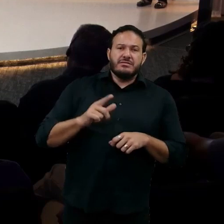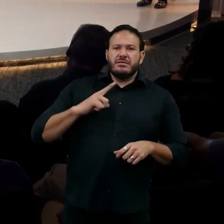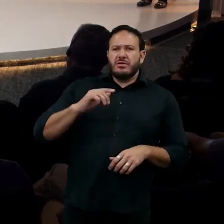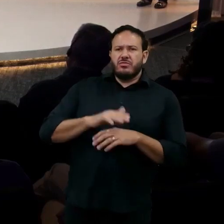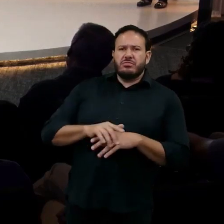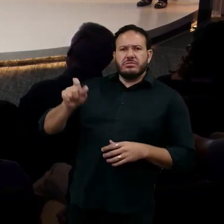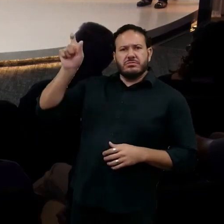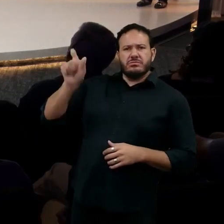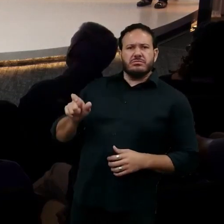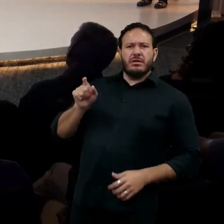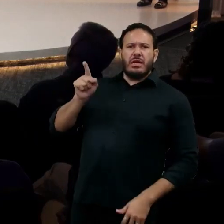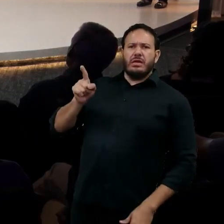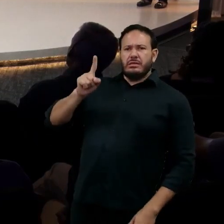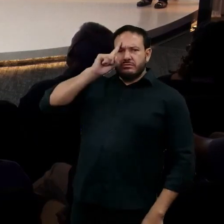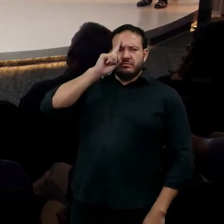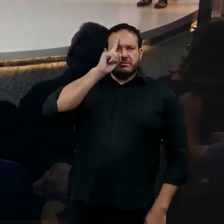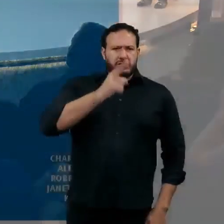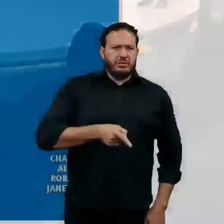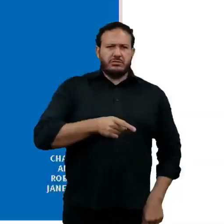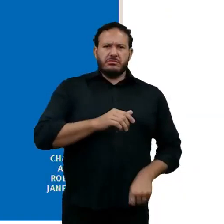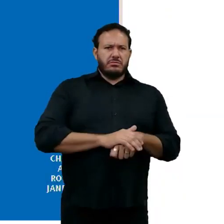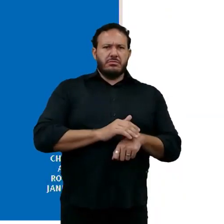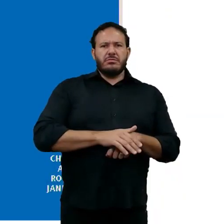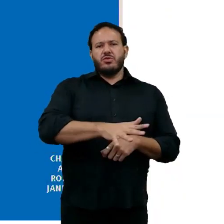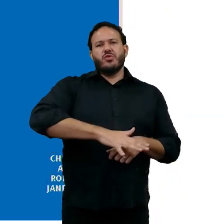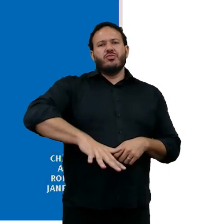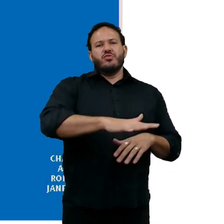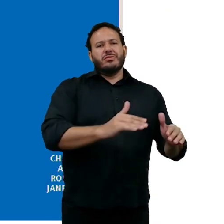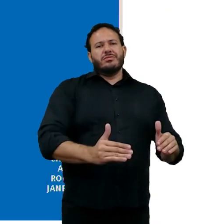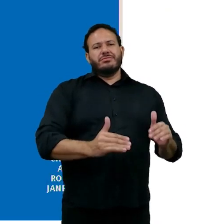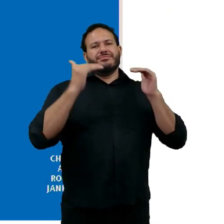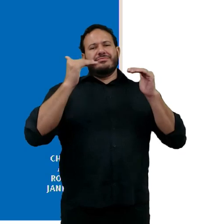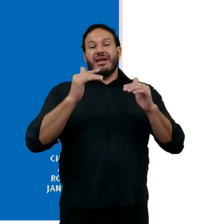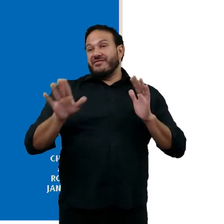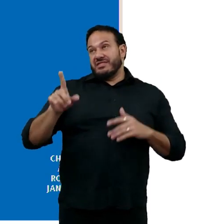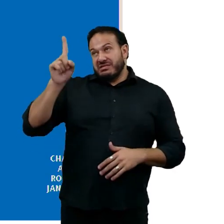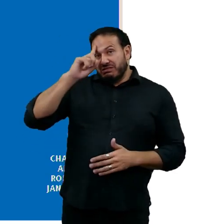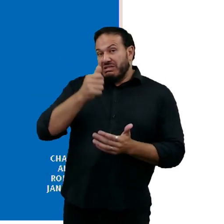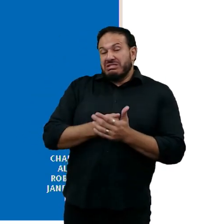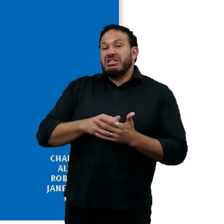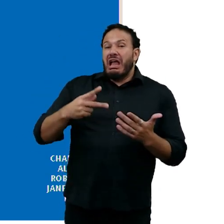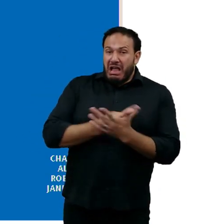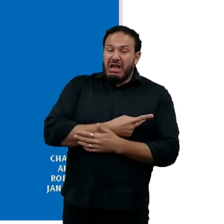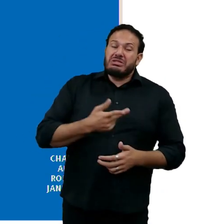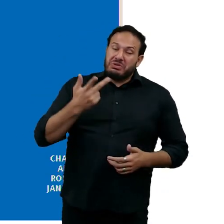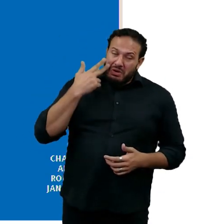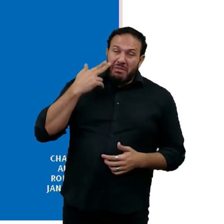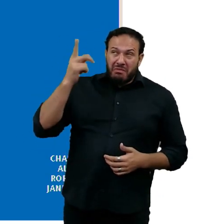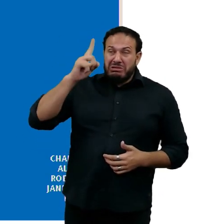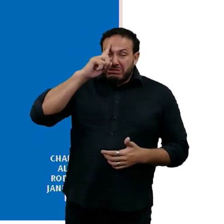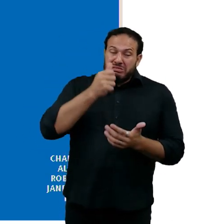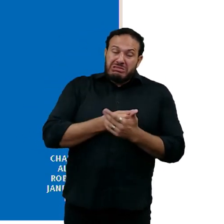decide e manda fazer e vai ser feito mas ele pode decidir a coisa errada e normalmente decidem pela coisa errada mas muda.